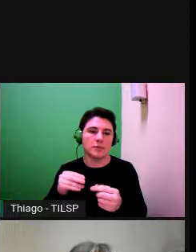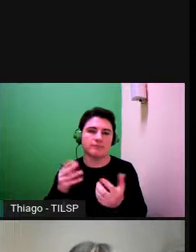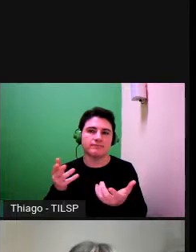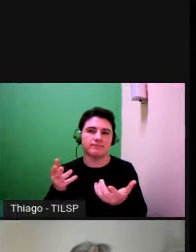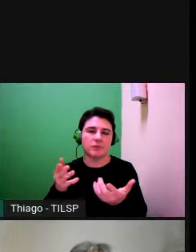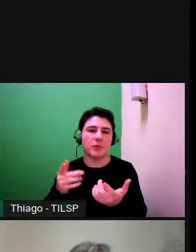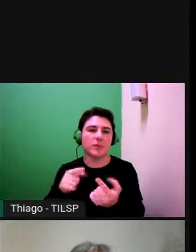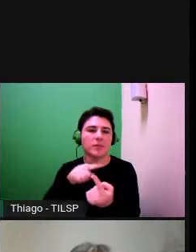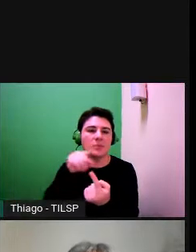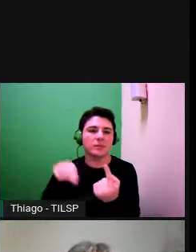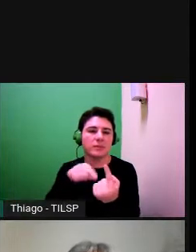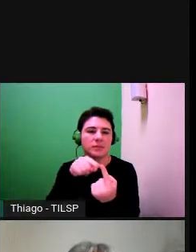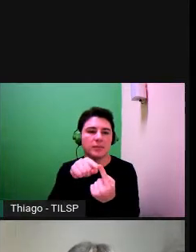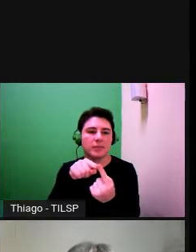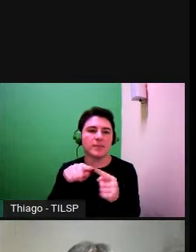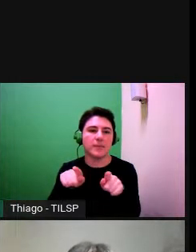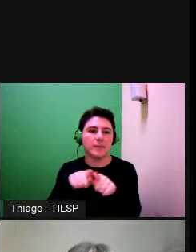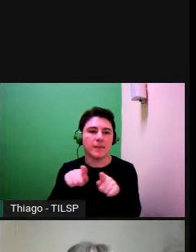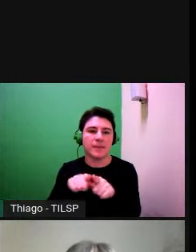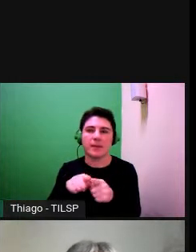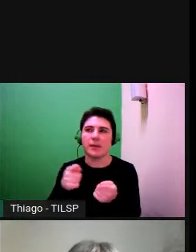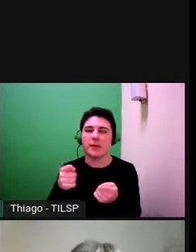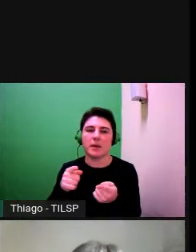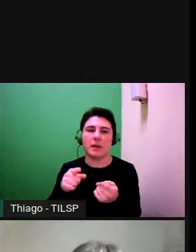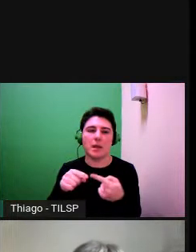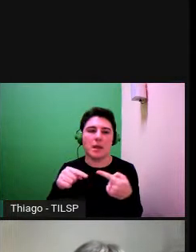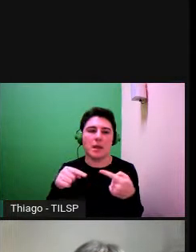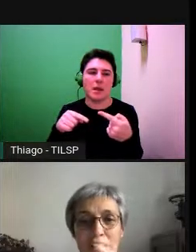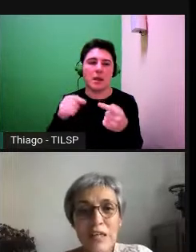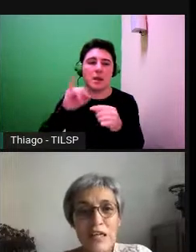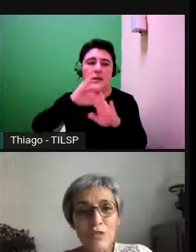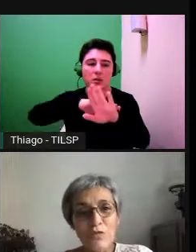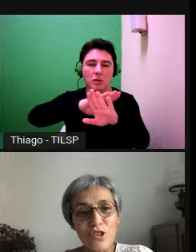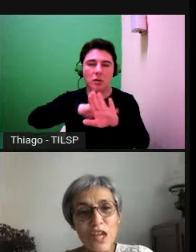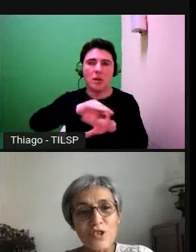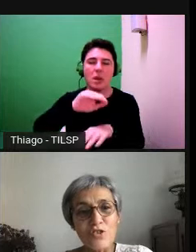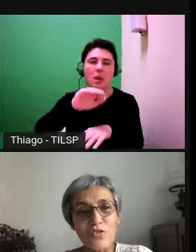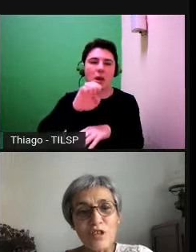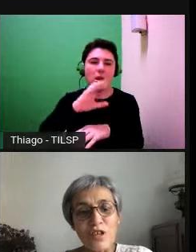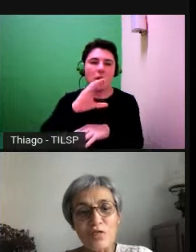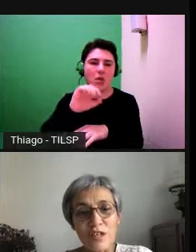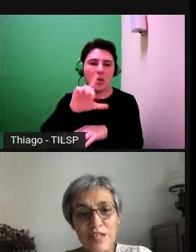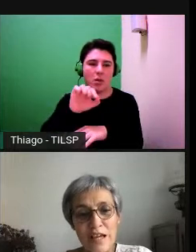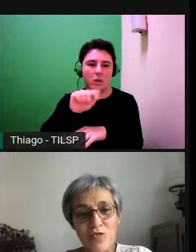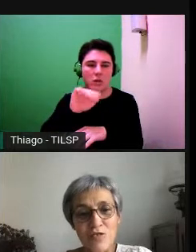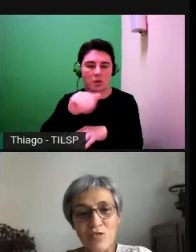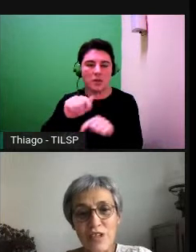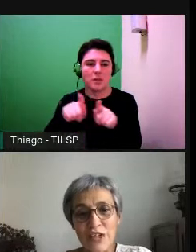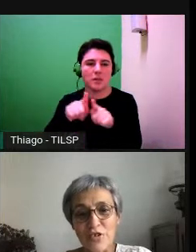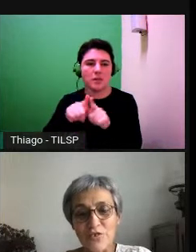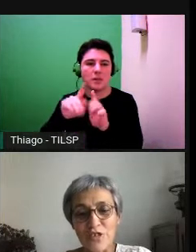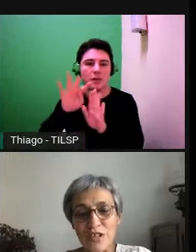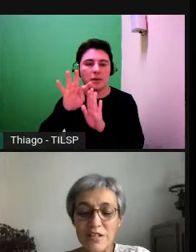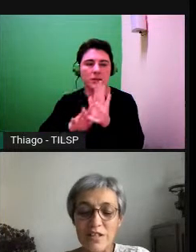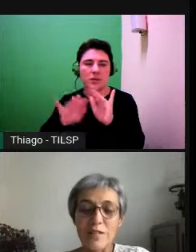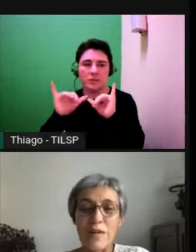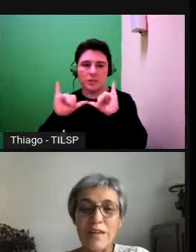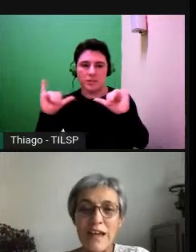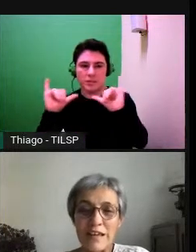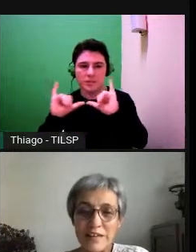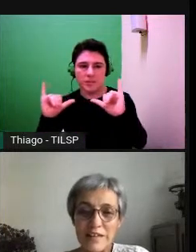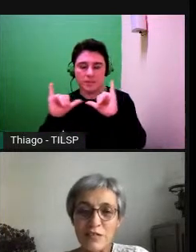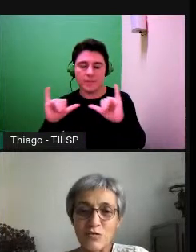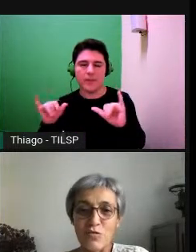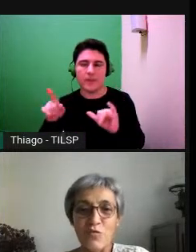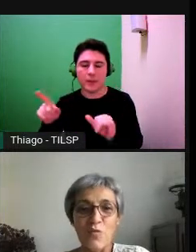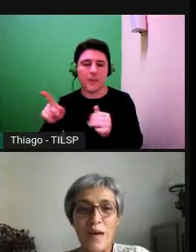de intervenção ecológica política em sentido amplo e os textos de divulgação são textos que se